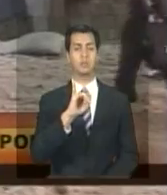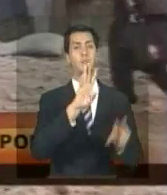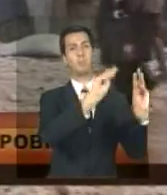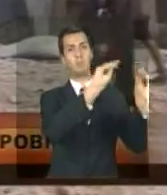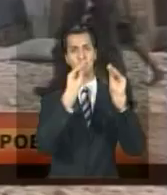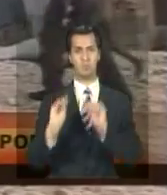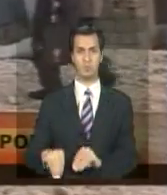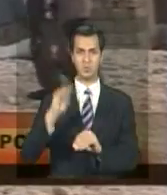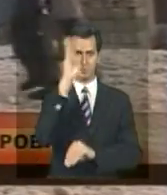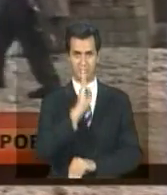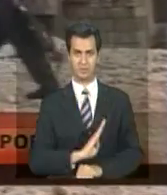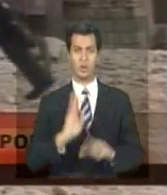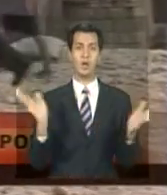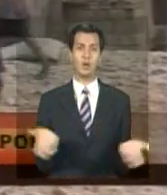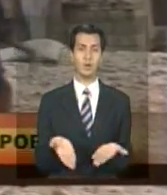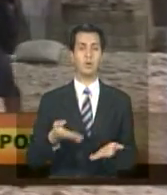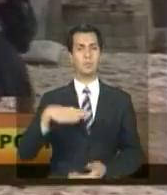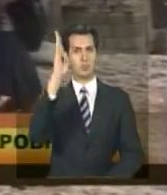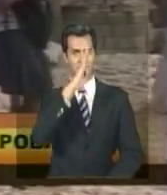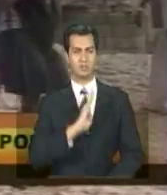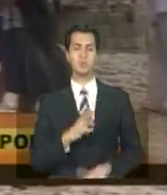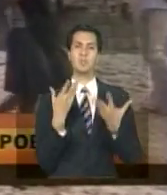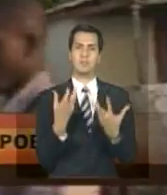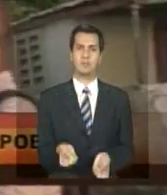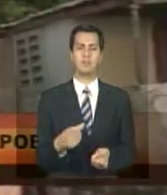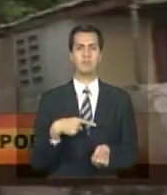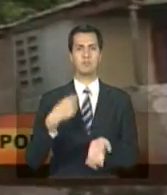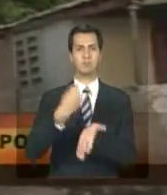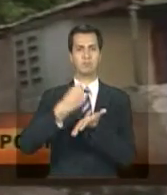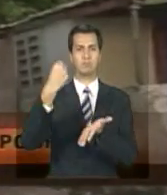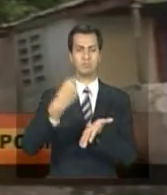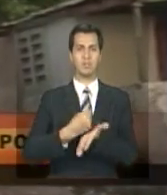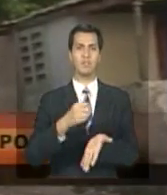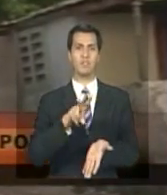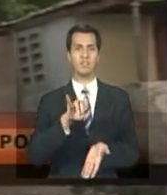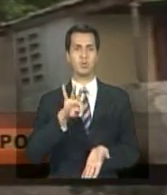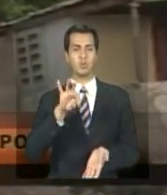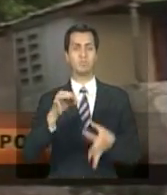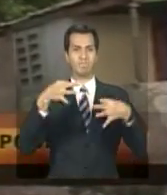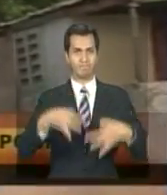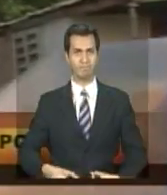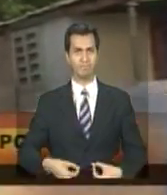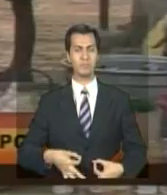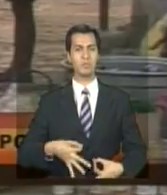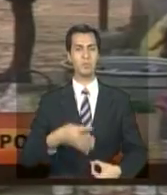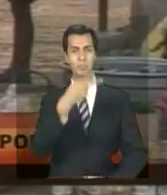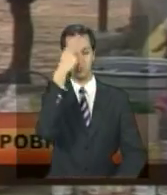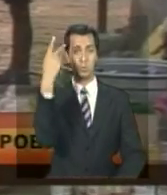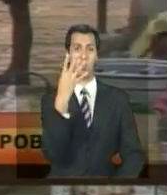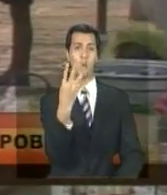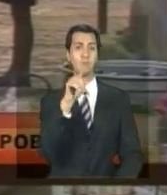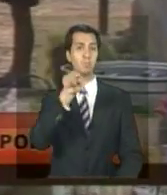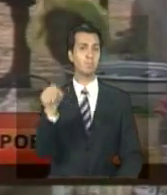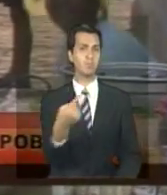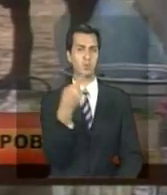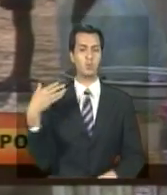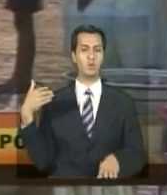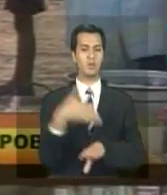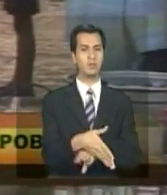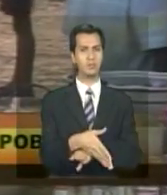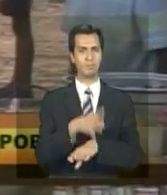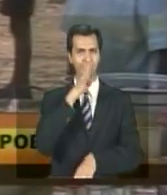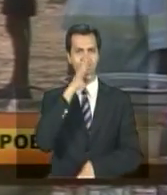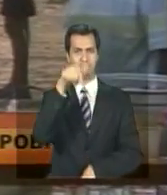o governo decidiu regularizar os 4 mil que entraram ilegalmente no país. Agora, o Brasil vai